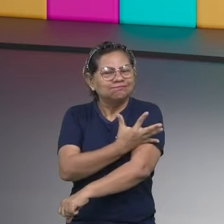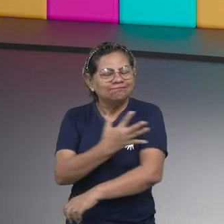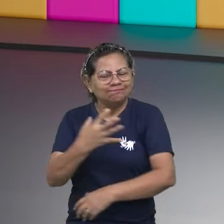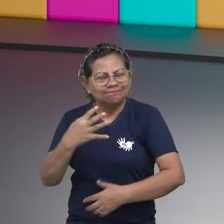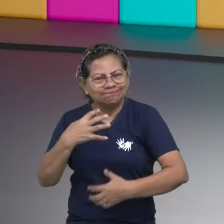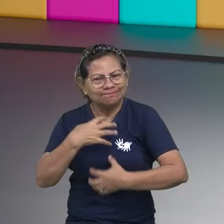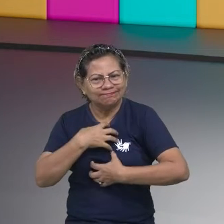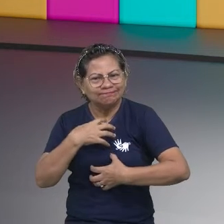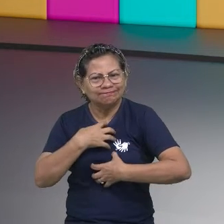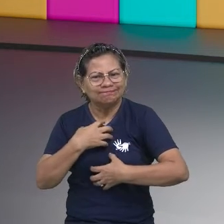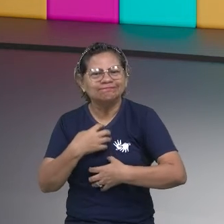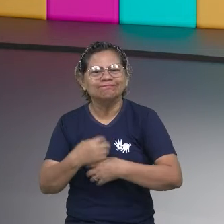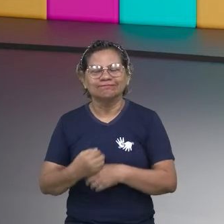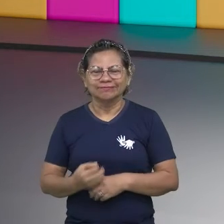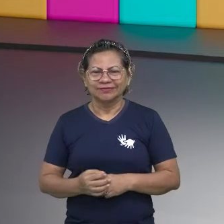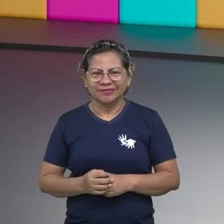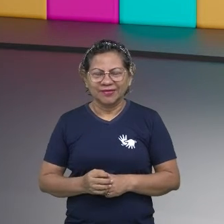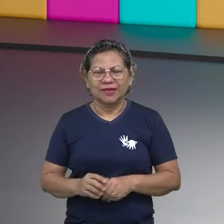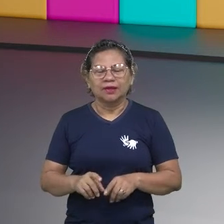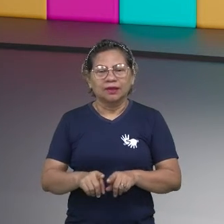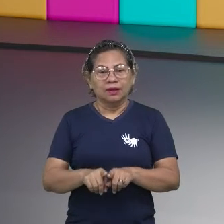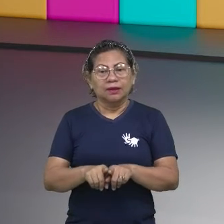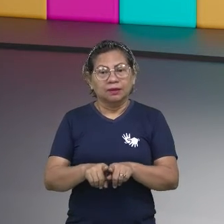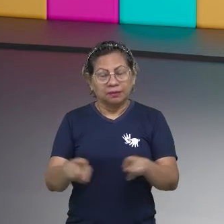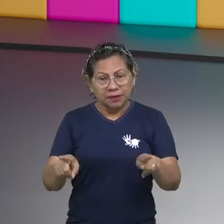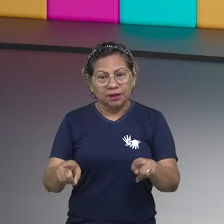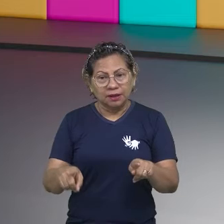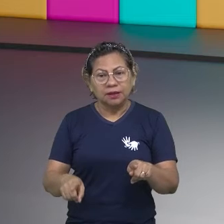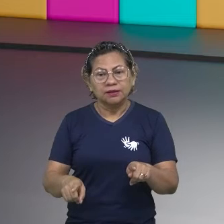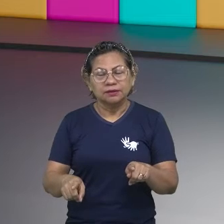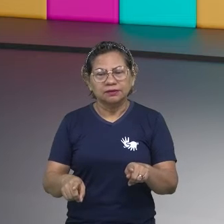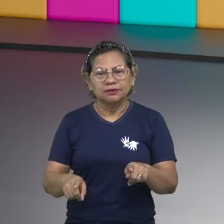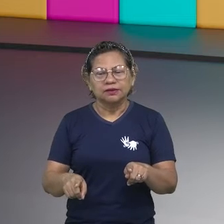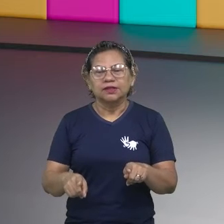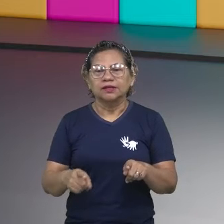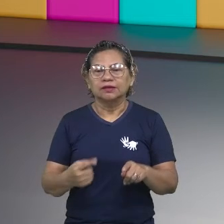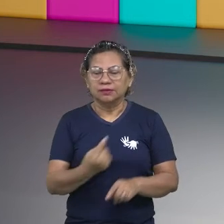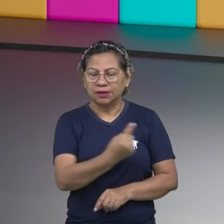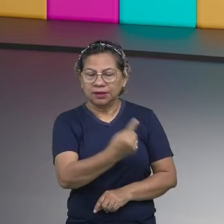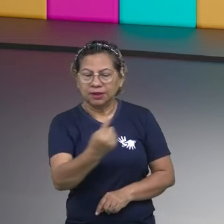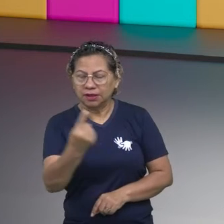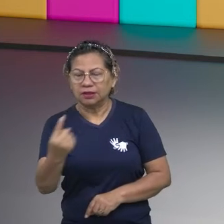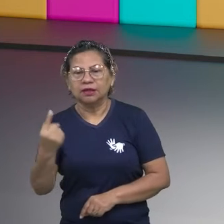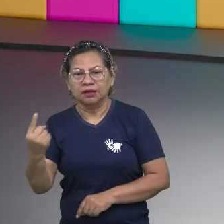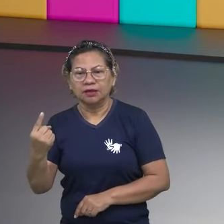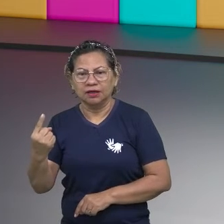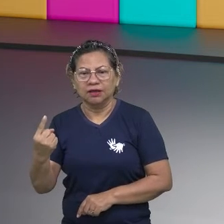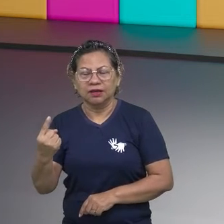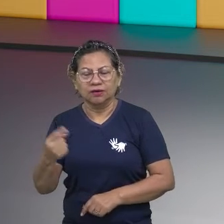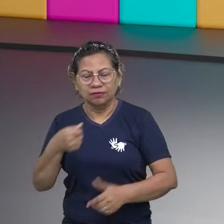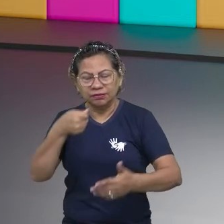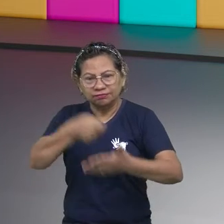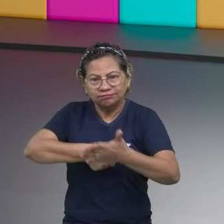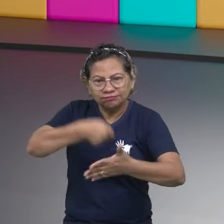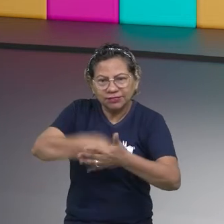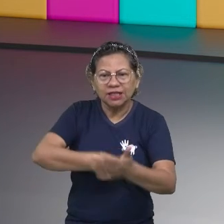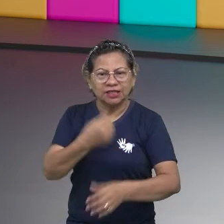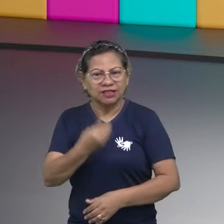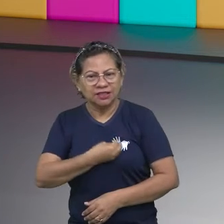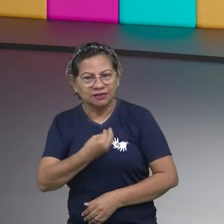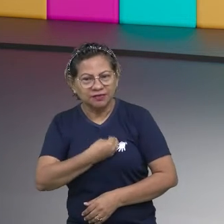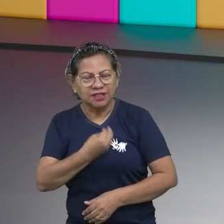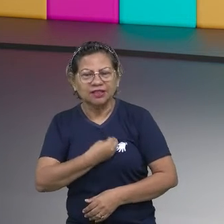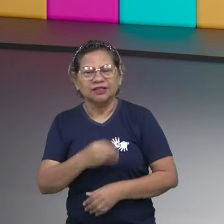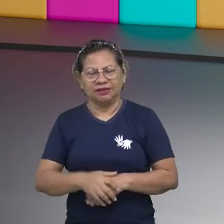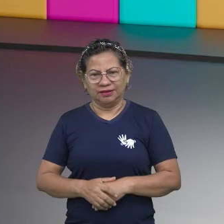depoimentos. Mas eles tiveram uma palavra em comum. Todos falaram de quê? De obstáculos. Certo? Falaram